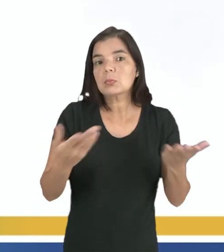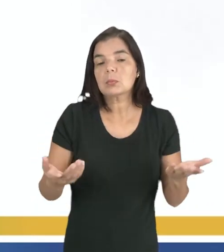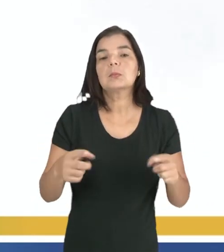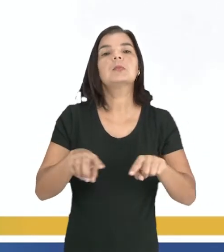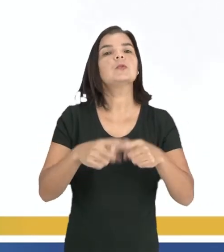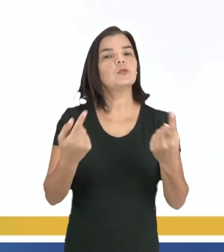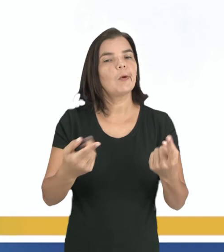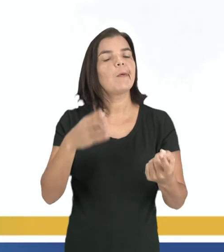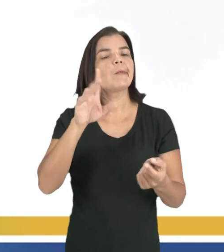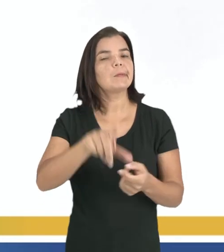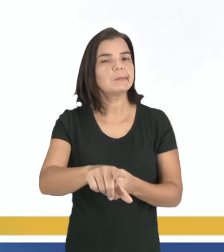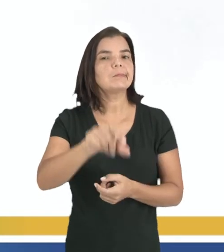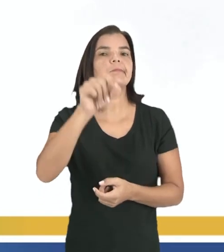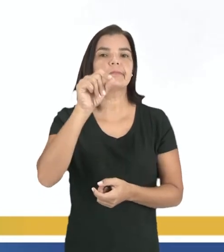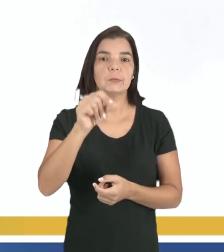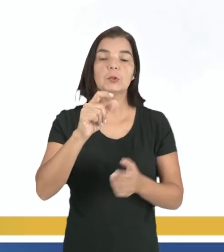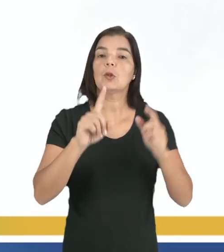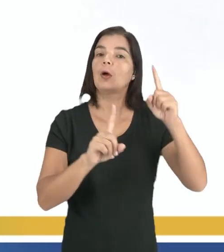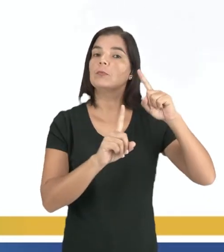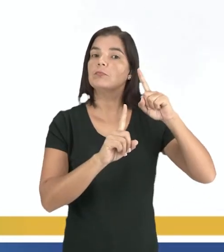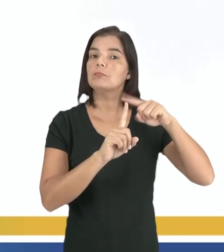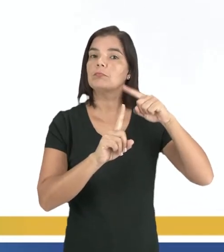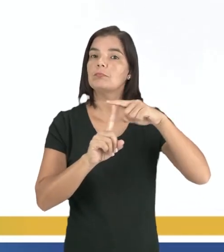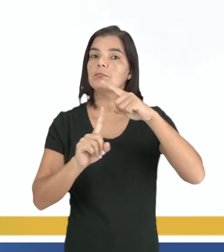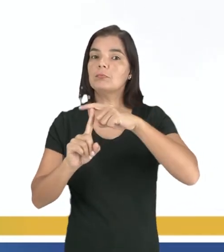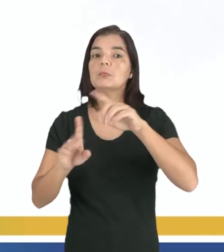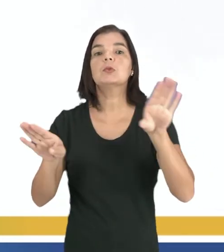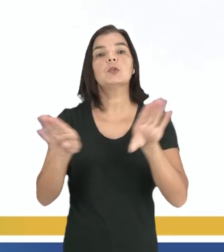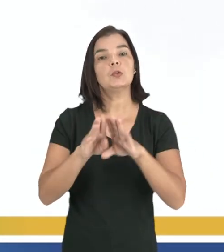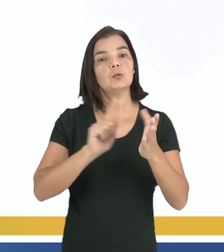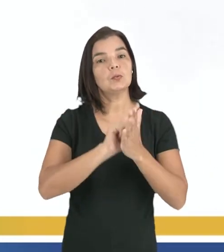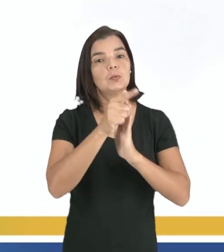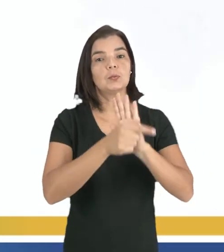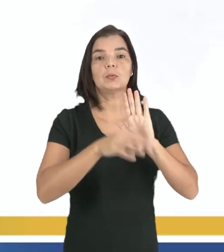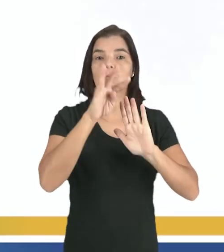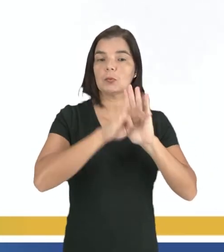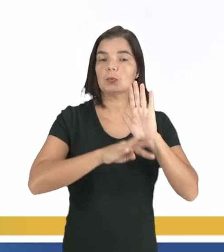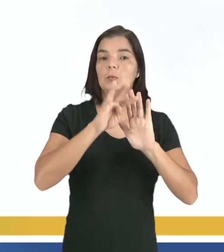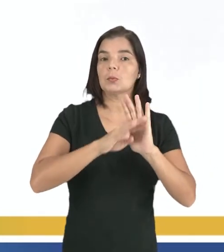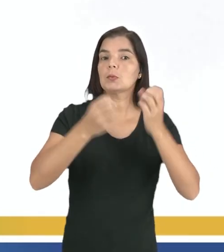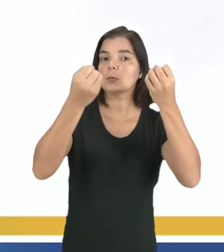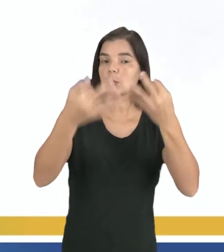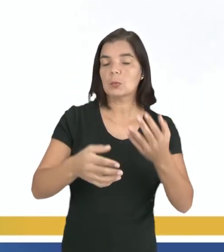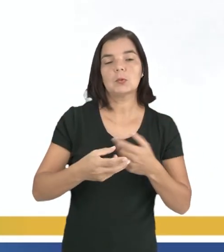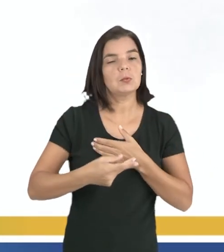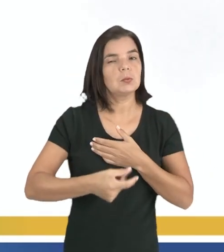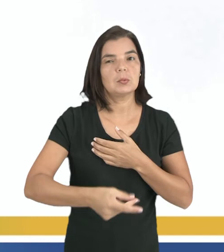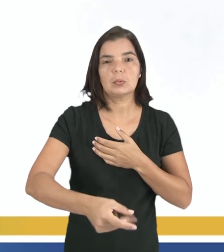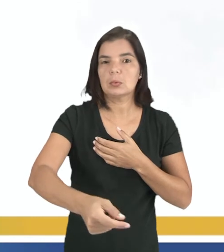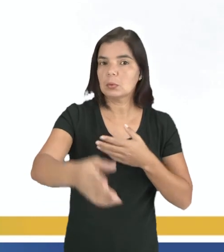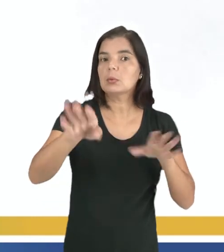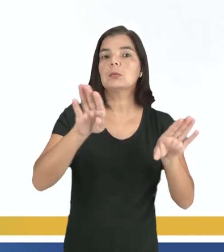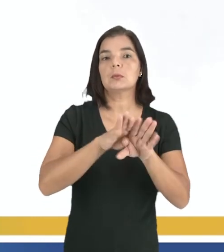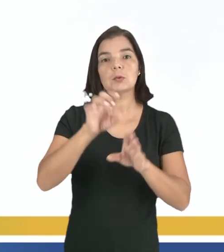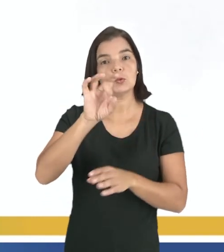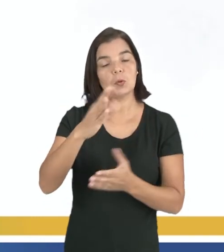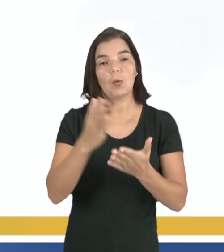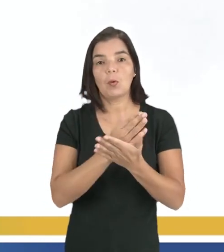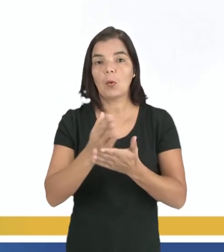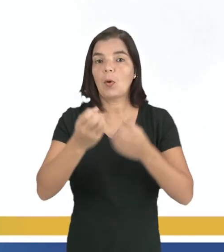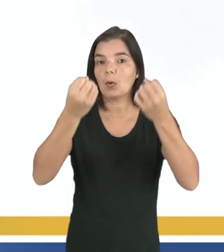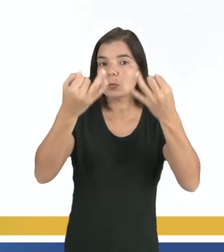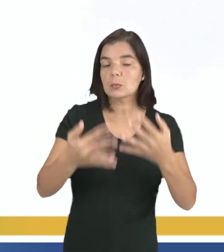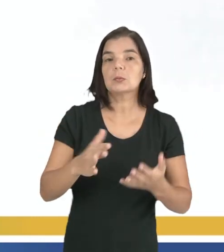Já também fizemos a escolha das tipologias e dos nossos gêneros textuais, que, volto a dizer, são infinitos. Citei apenas alguns.